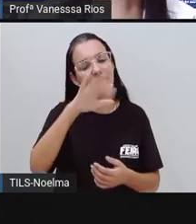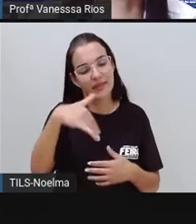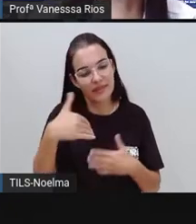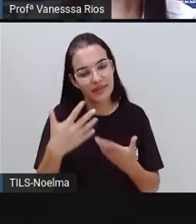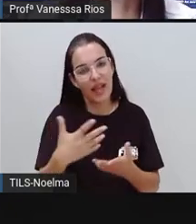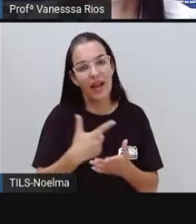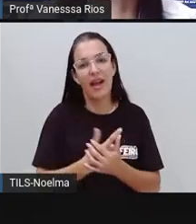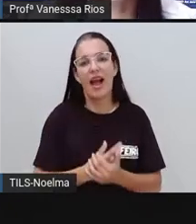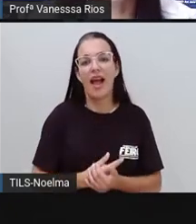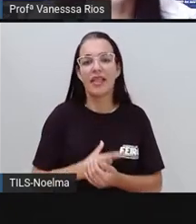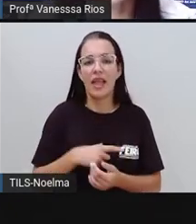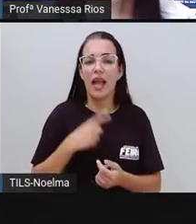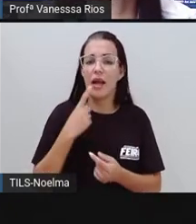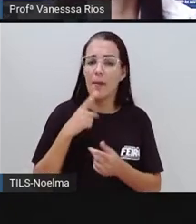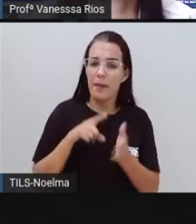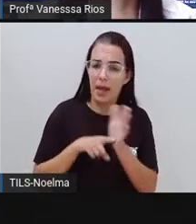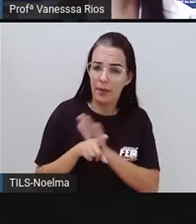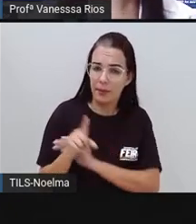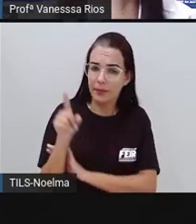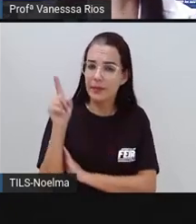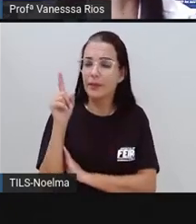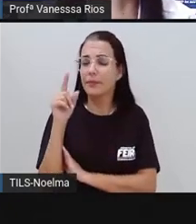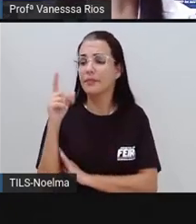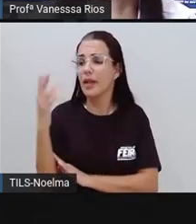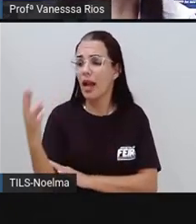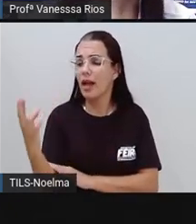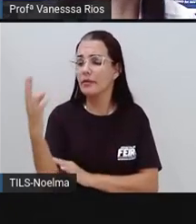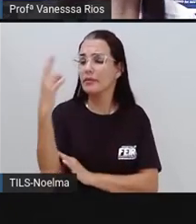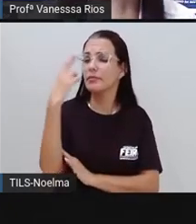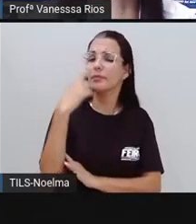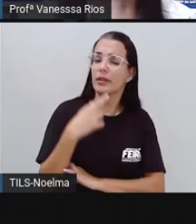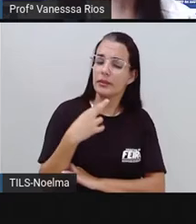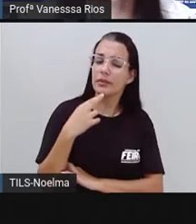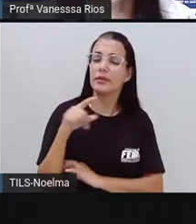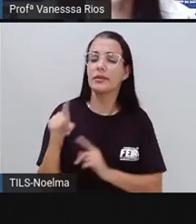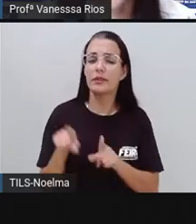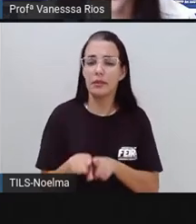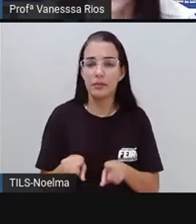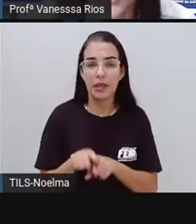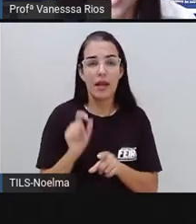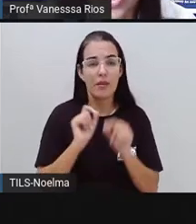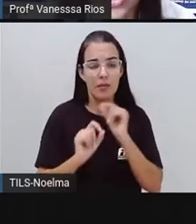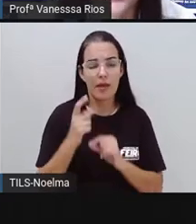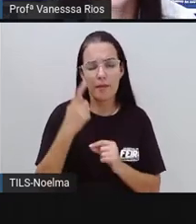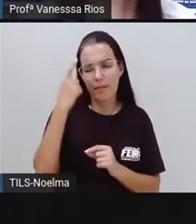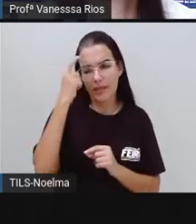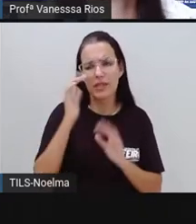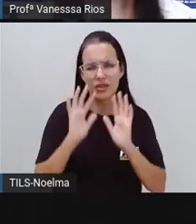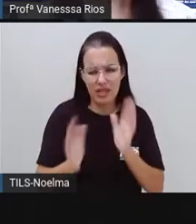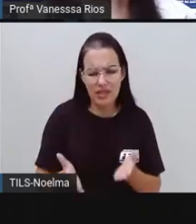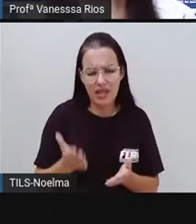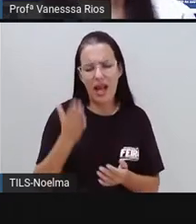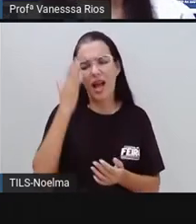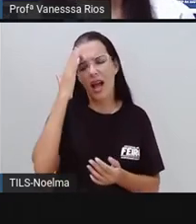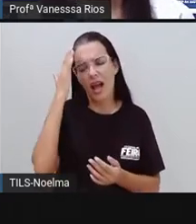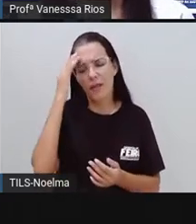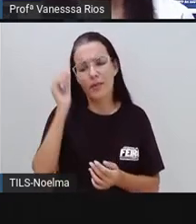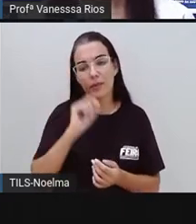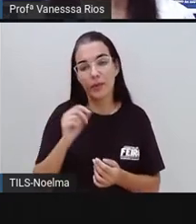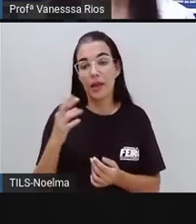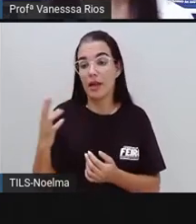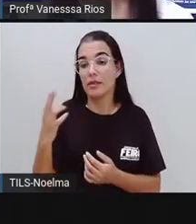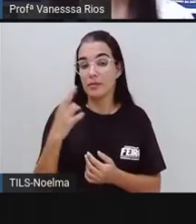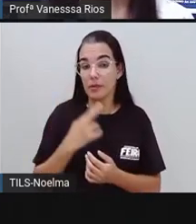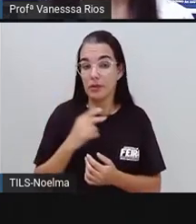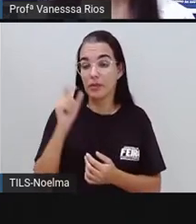e as respostas dadas a Emília, mesmo entendendo que se trata de um personagem fictício, mas observando